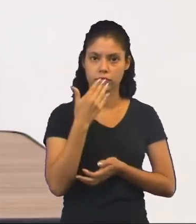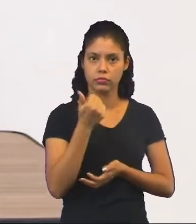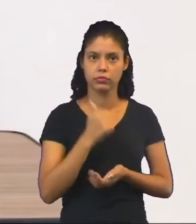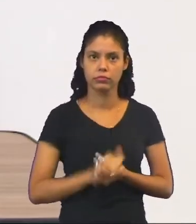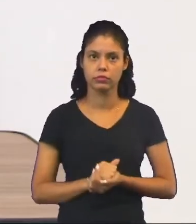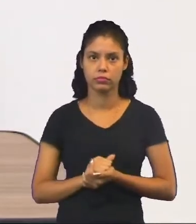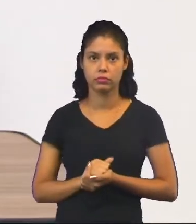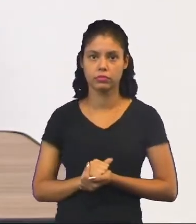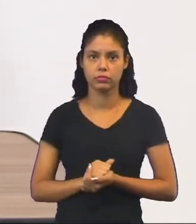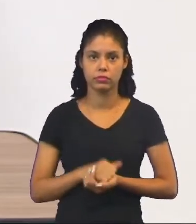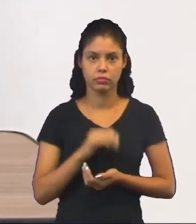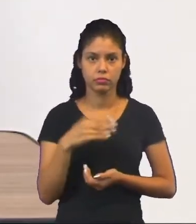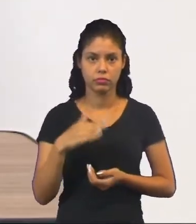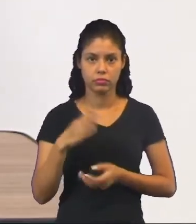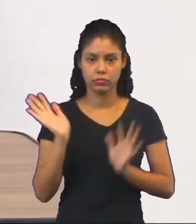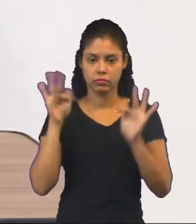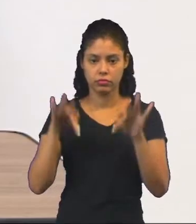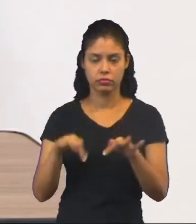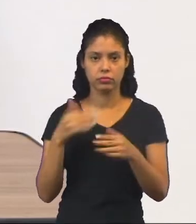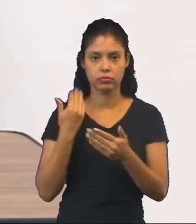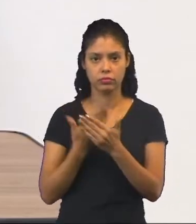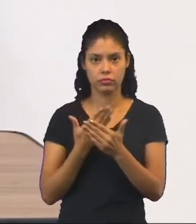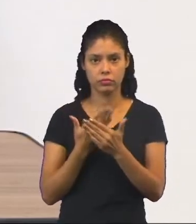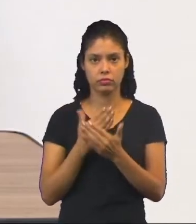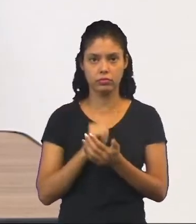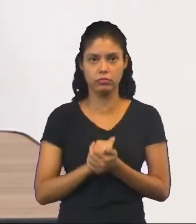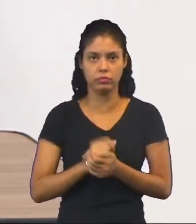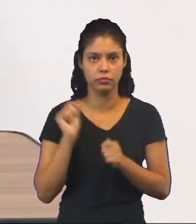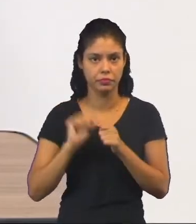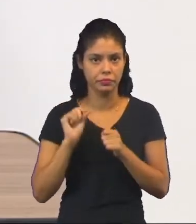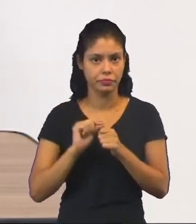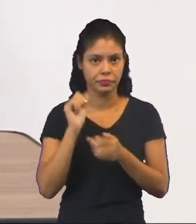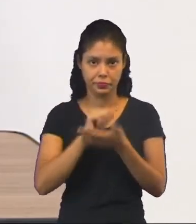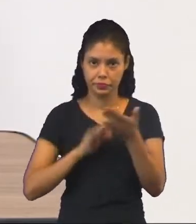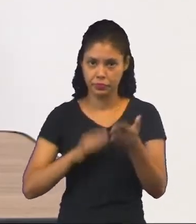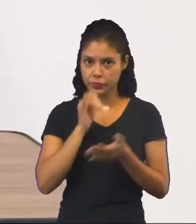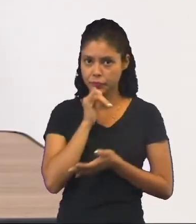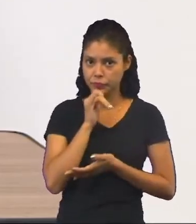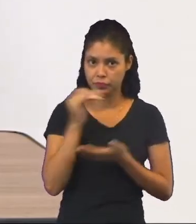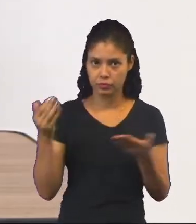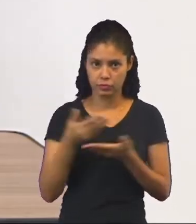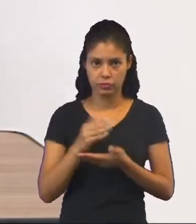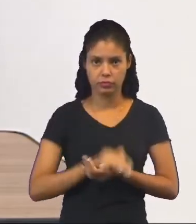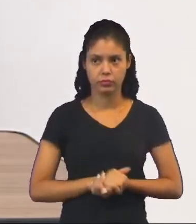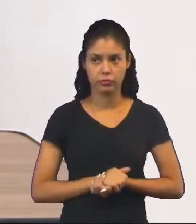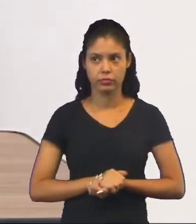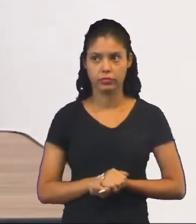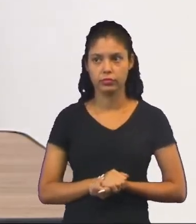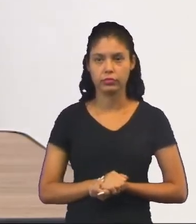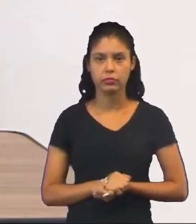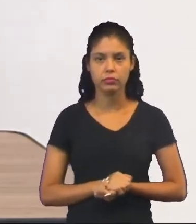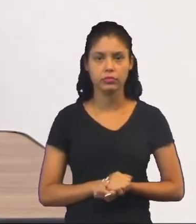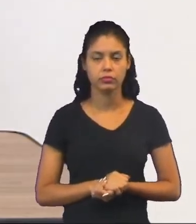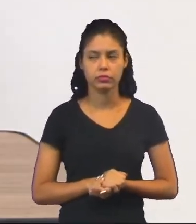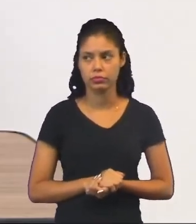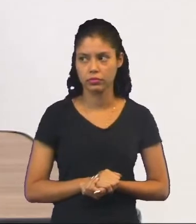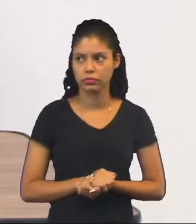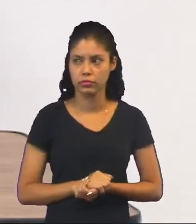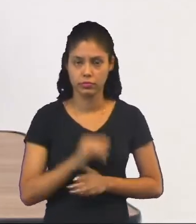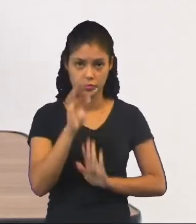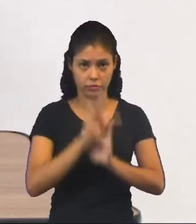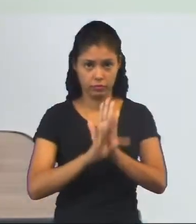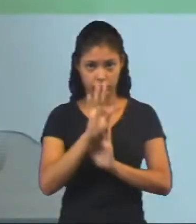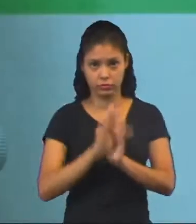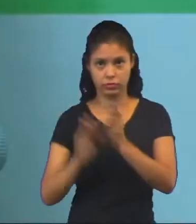Então, para a gente também concluir também a nossa aula, eu vou fazer mais uns exemplos com vocês aqui agora. Vamos lá? Vamos aqui para o nosso